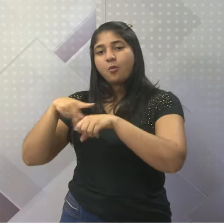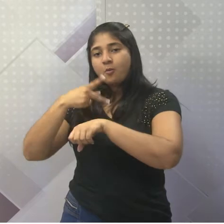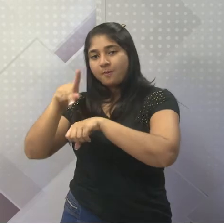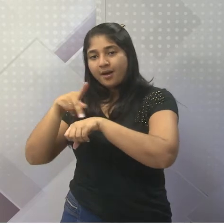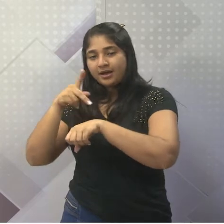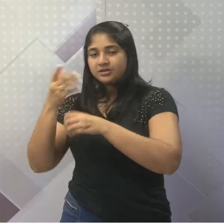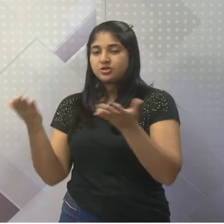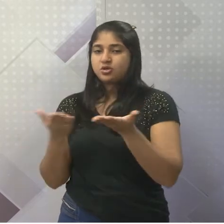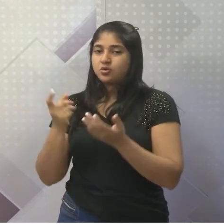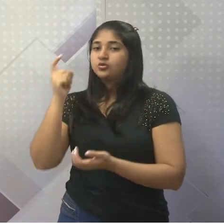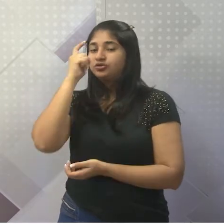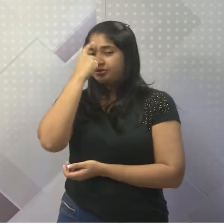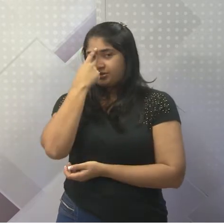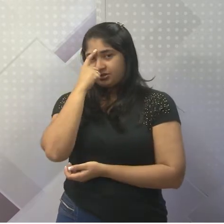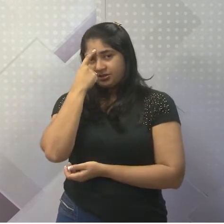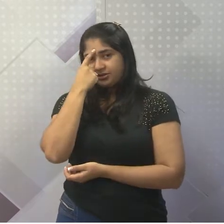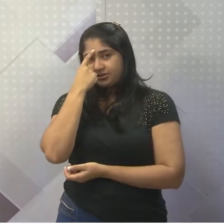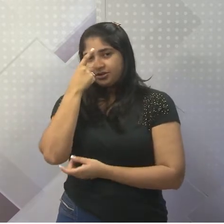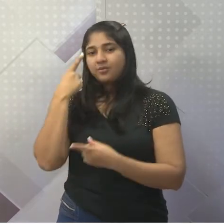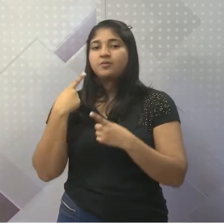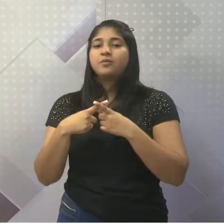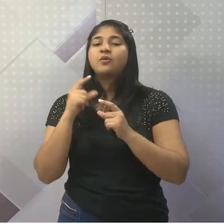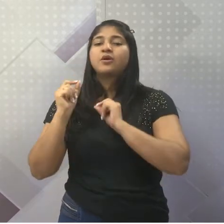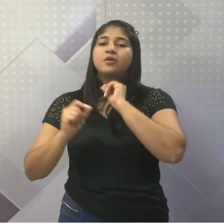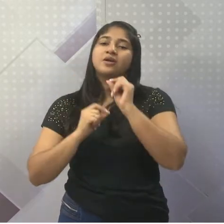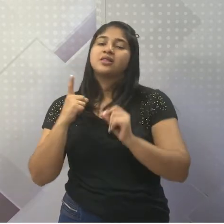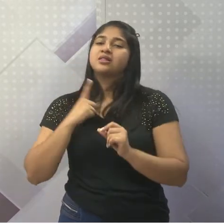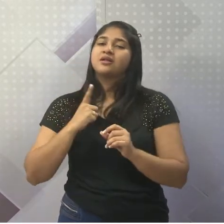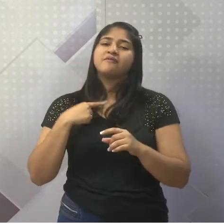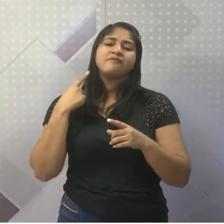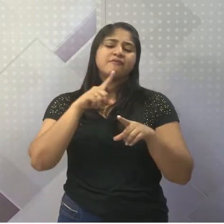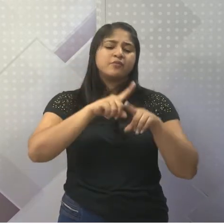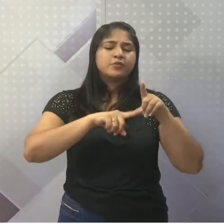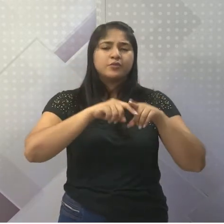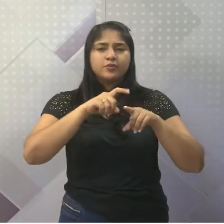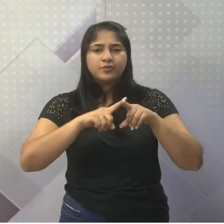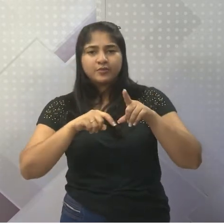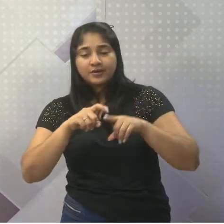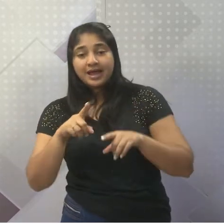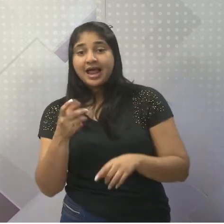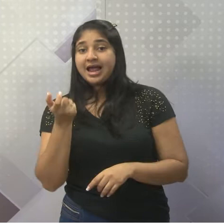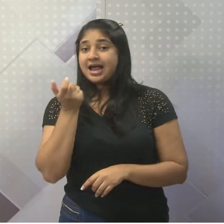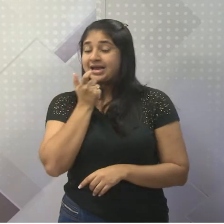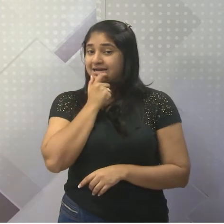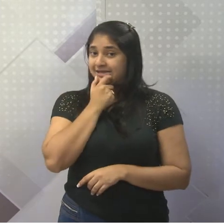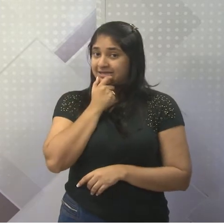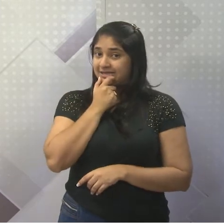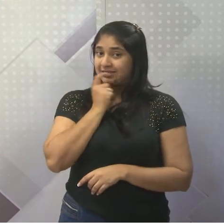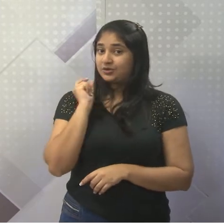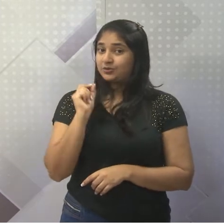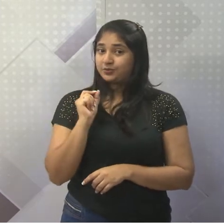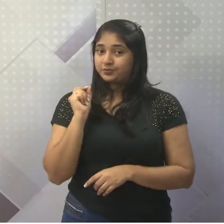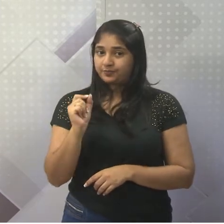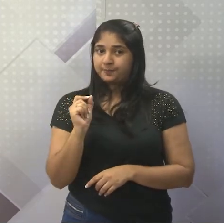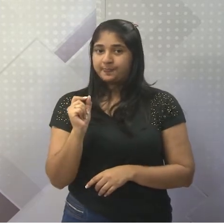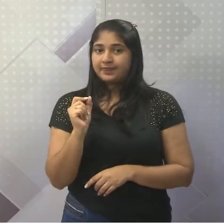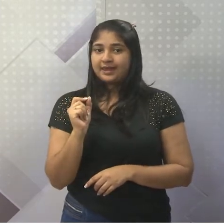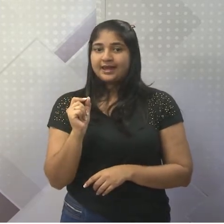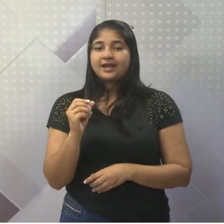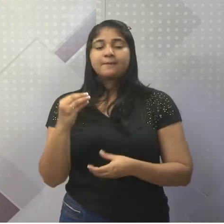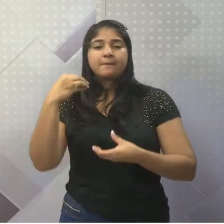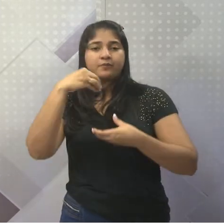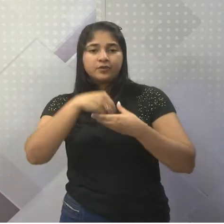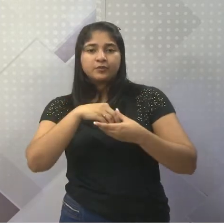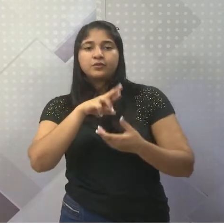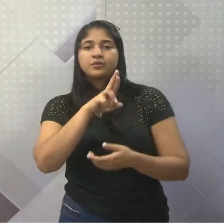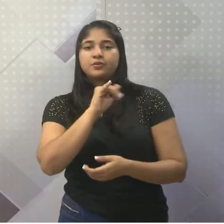hoje compreende a Índia, principalmente em razão das especiarias, inclusive a Inglaterra, que é um país dentro do Reino